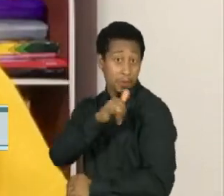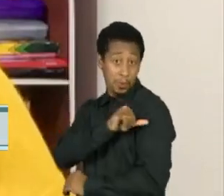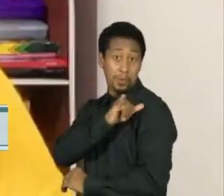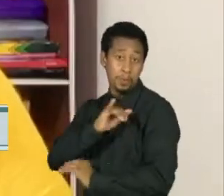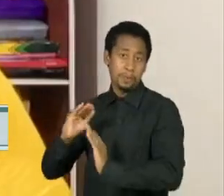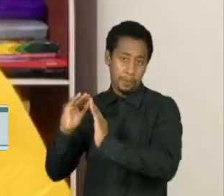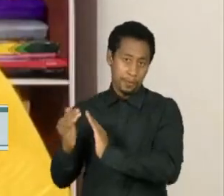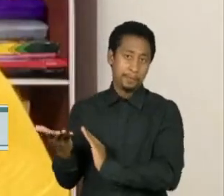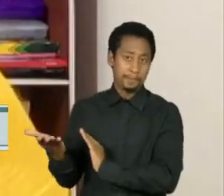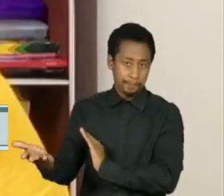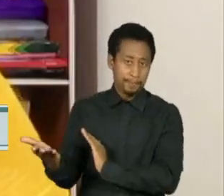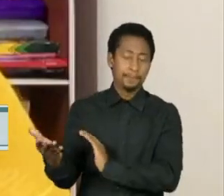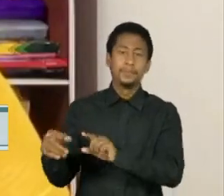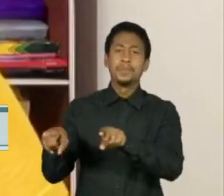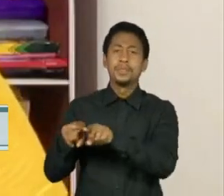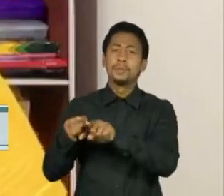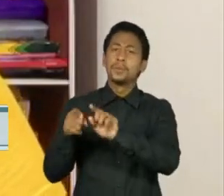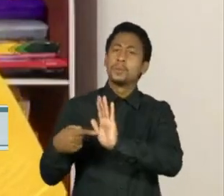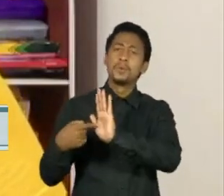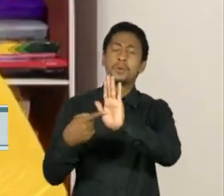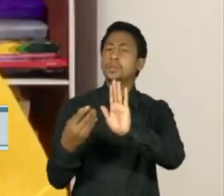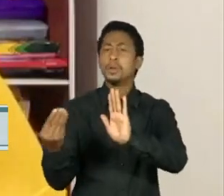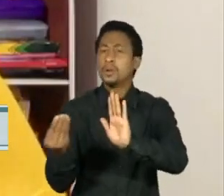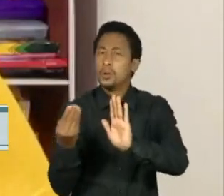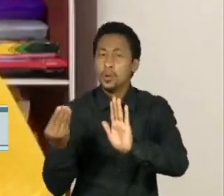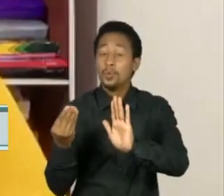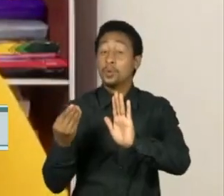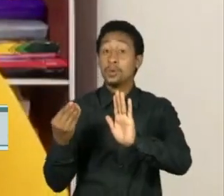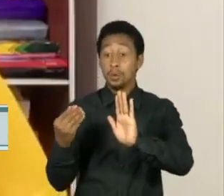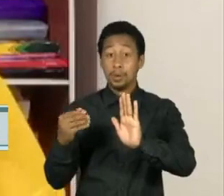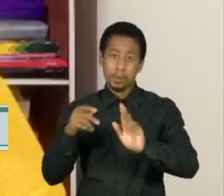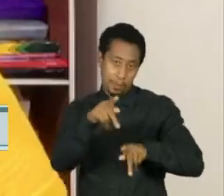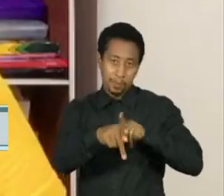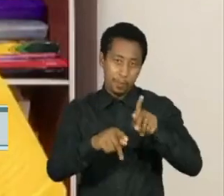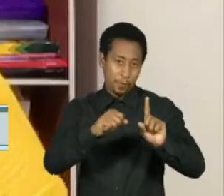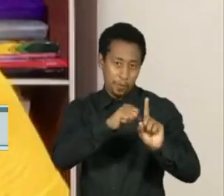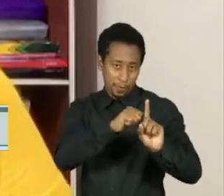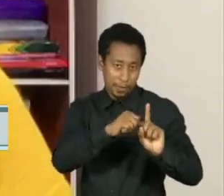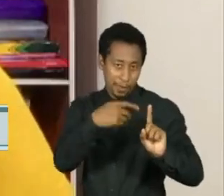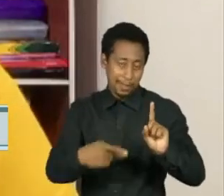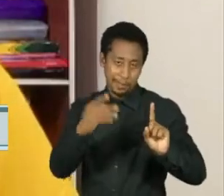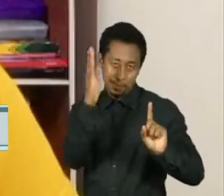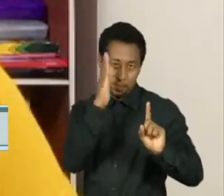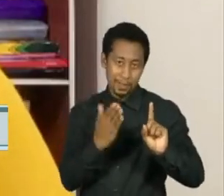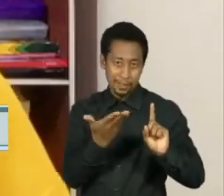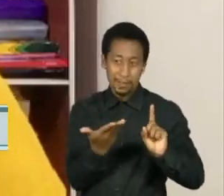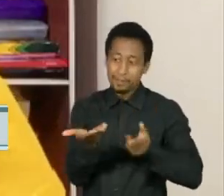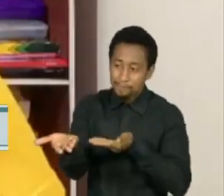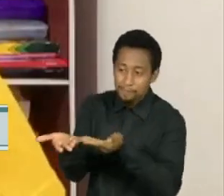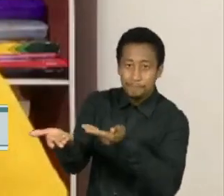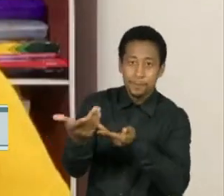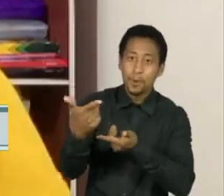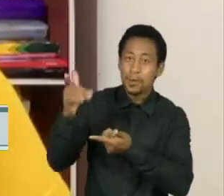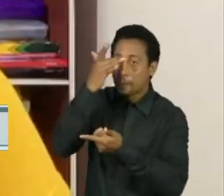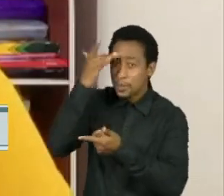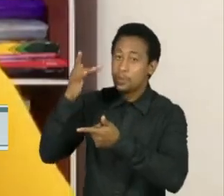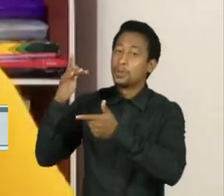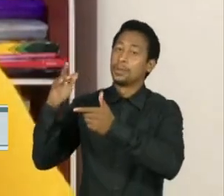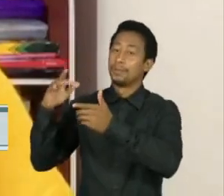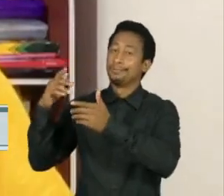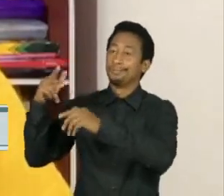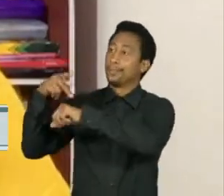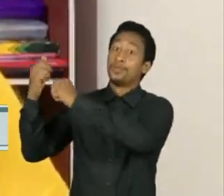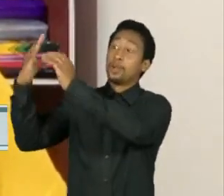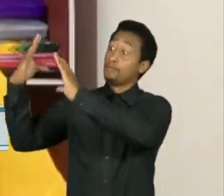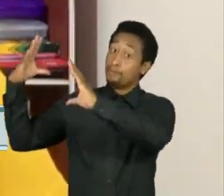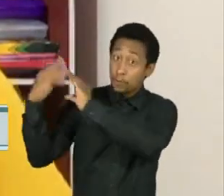também sobre como o Brasil lida com os refugiados, particularmente com os refugiados de pele preta. Moísa era um refugiado